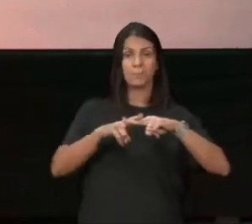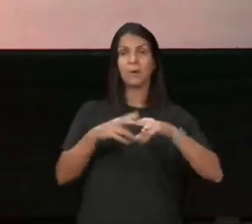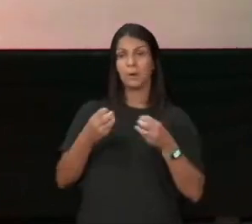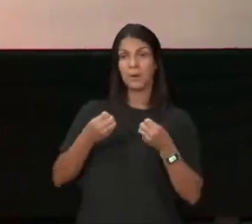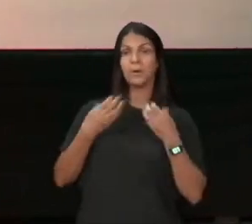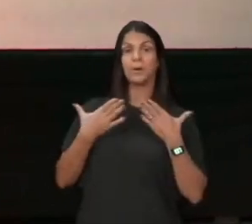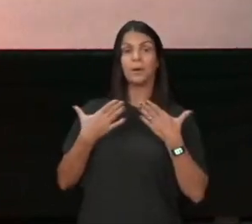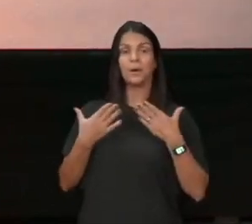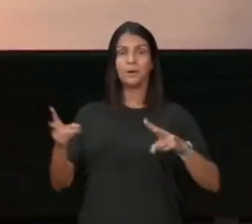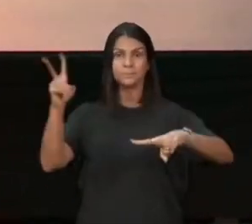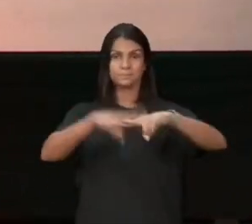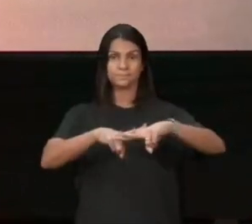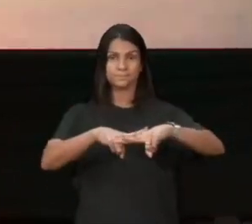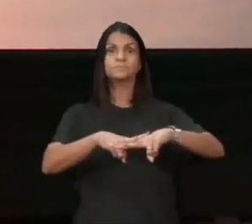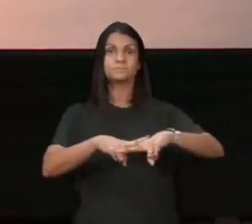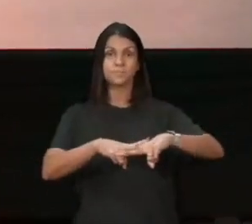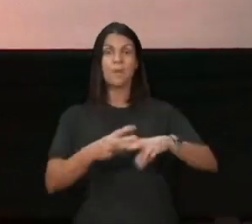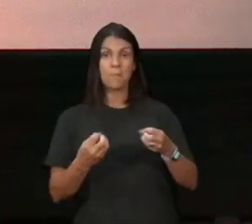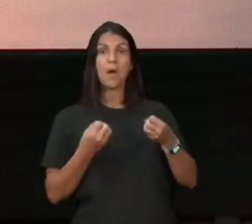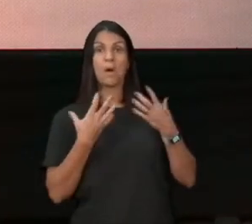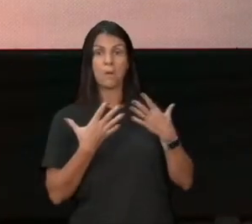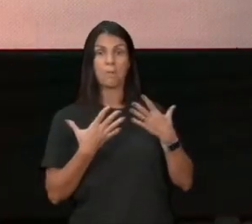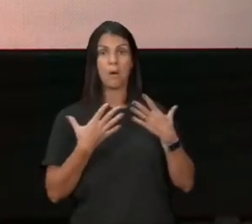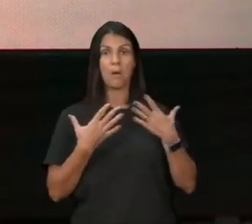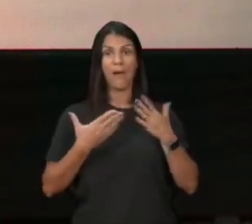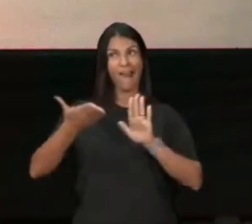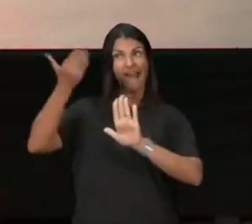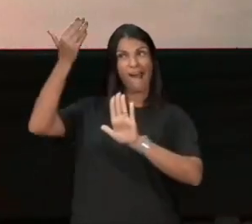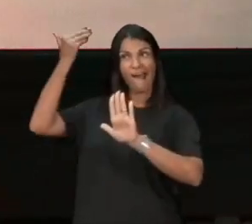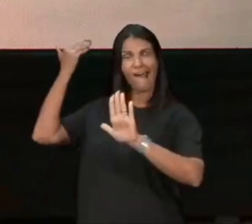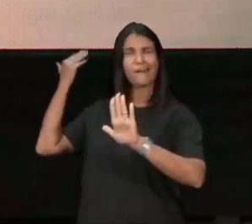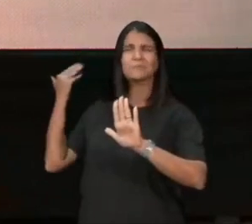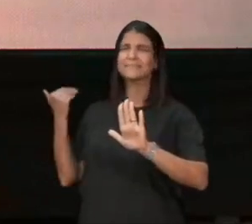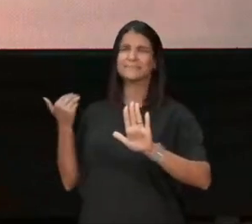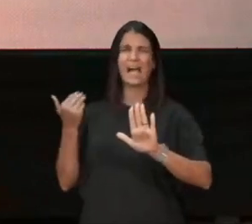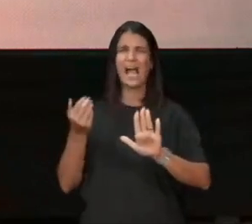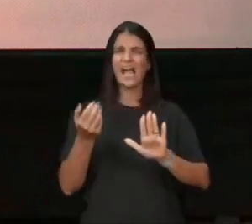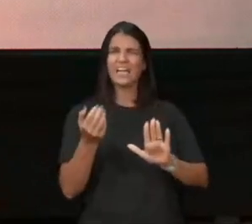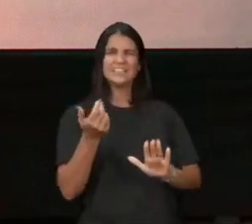tinha aquecedor não, não tinha ventilador não, não tinha nada não, é, era terrível,